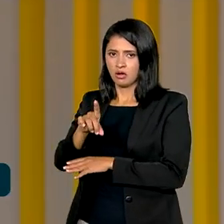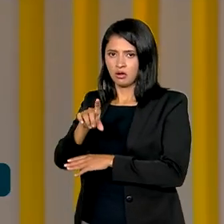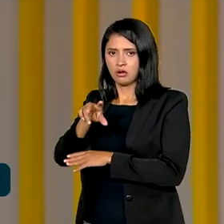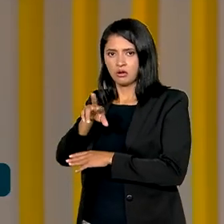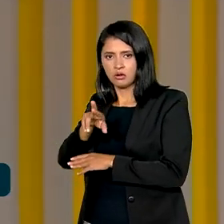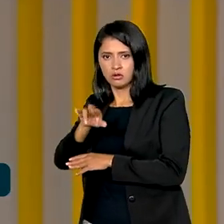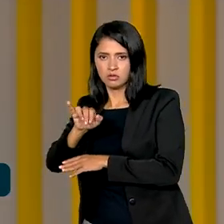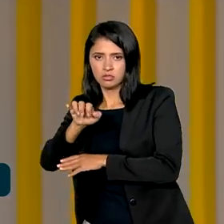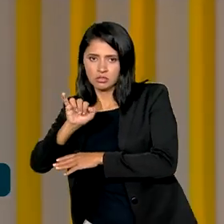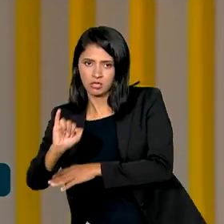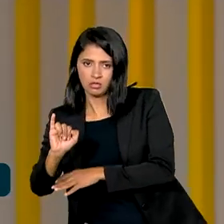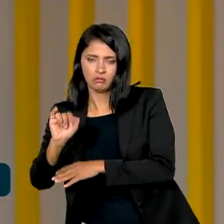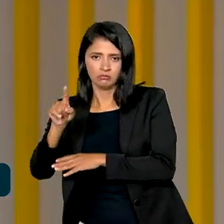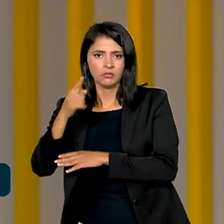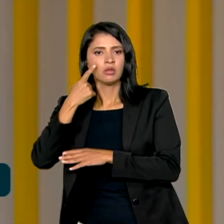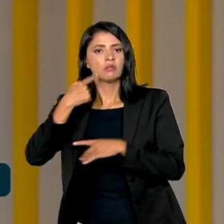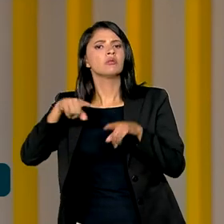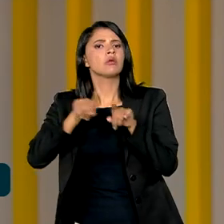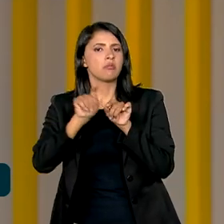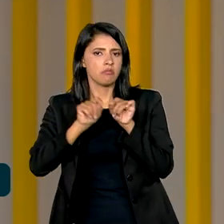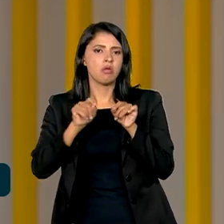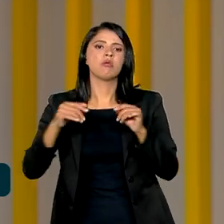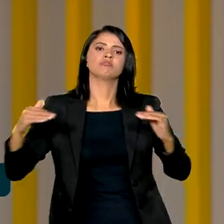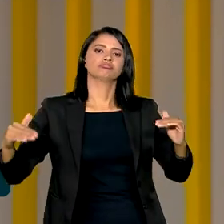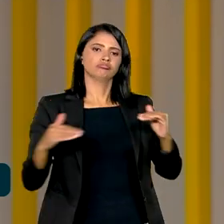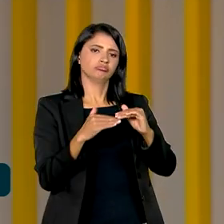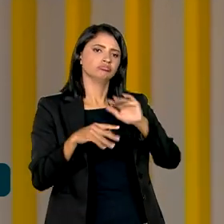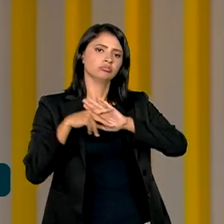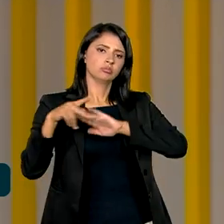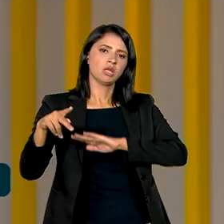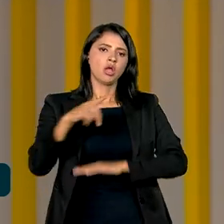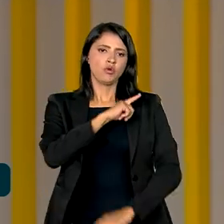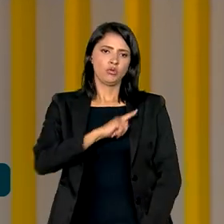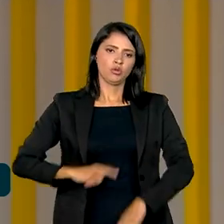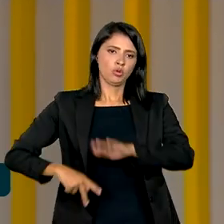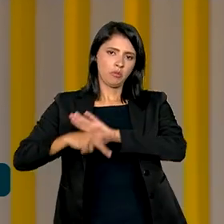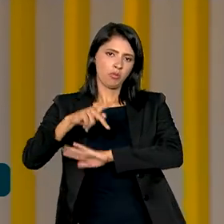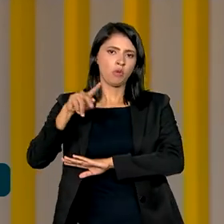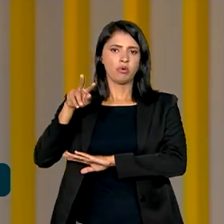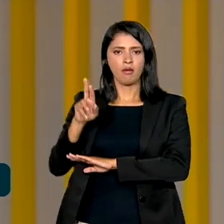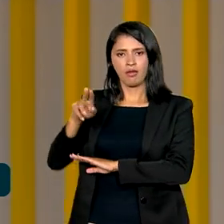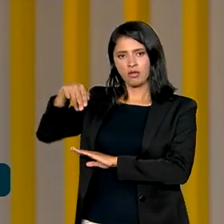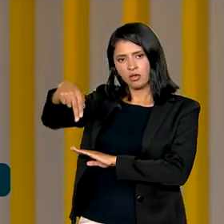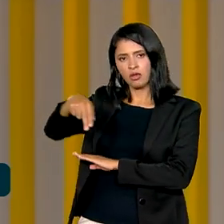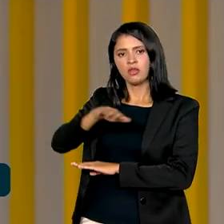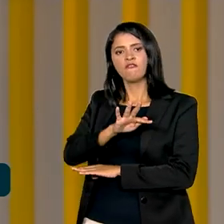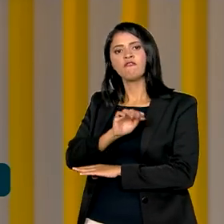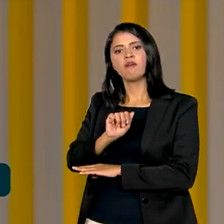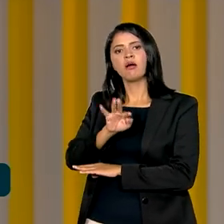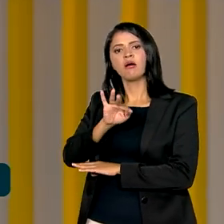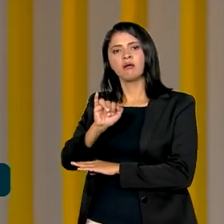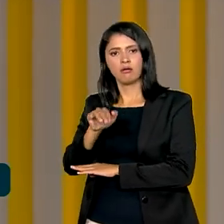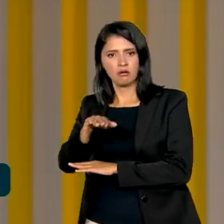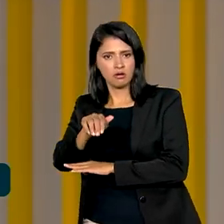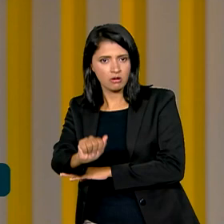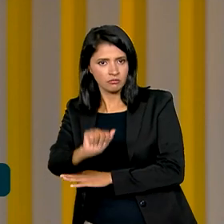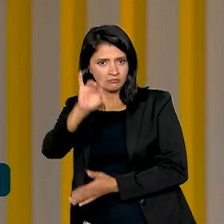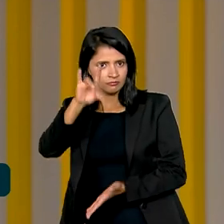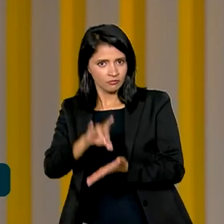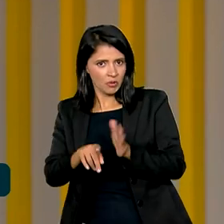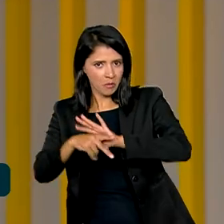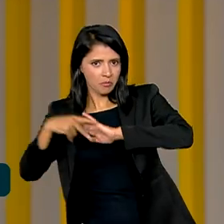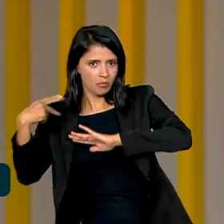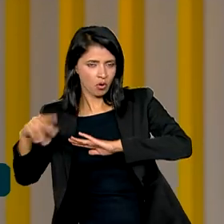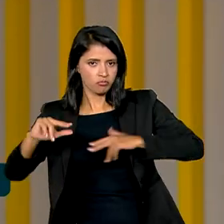o Ministério da Justiça, a medida também teve a concordância da governadora do Rio Grande do Norte, Fátima Bezerra. O efetivo da